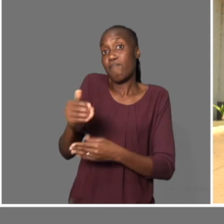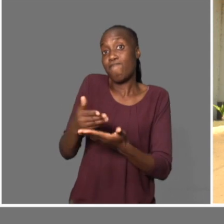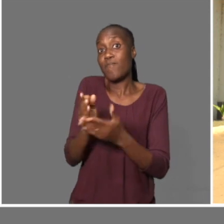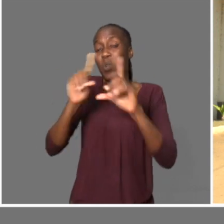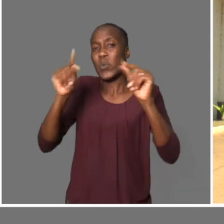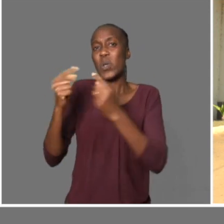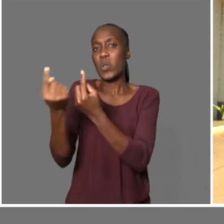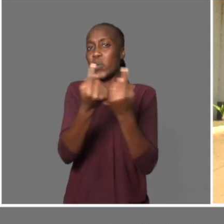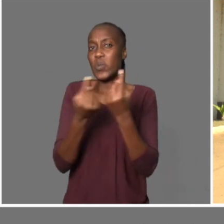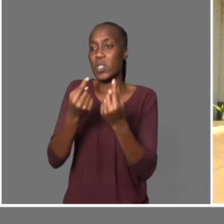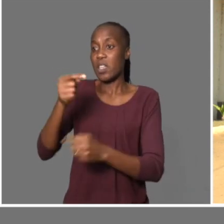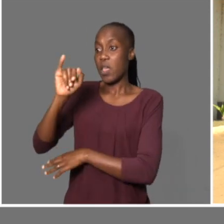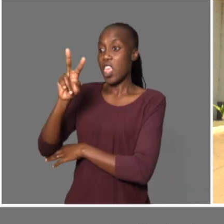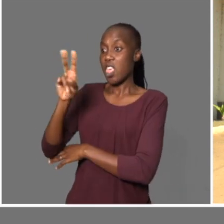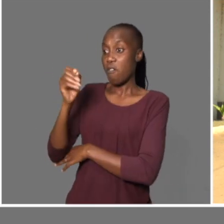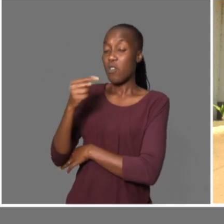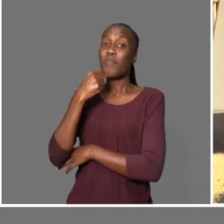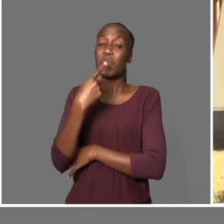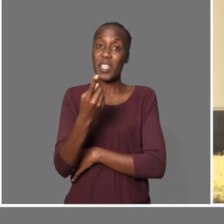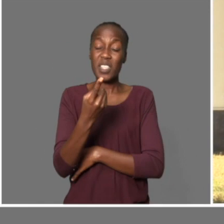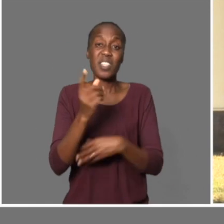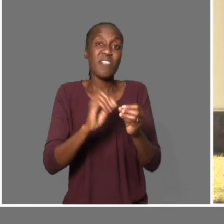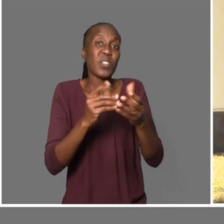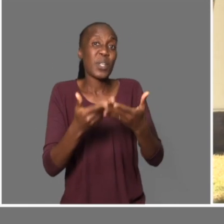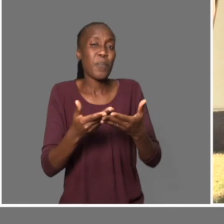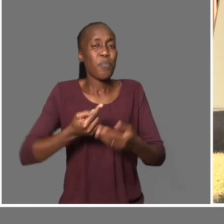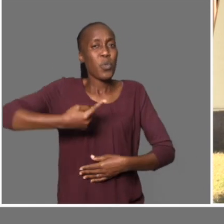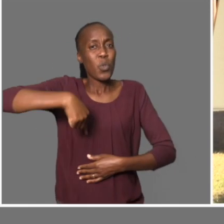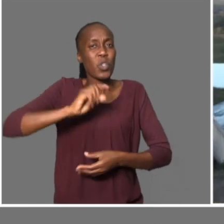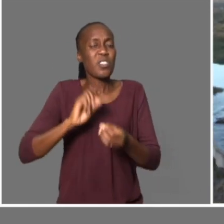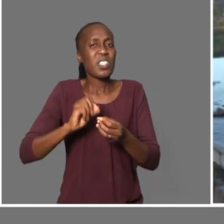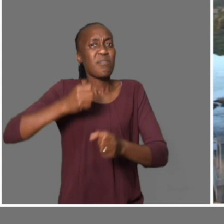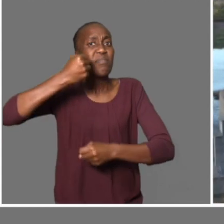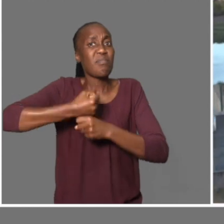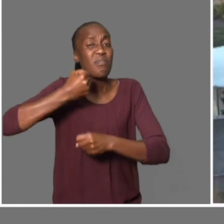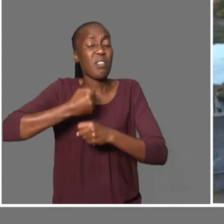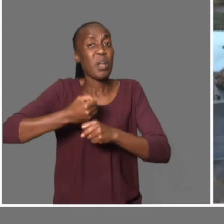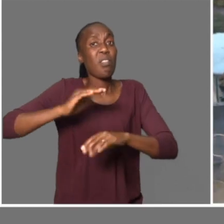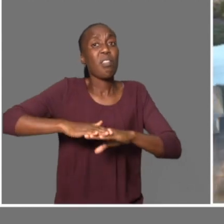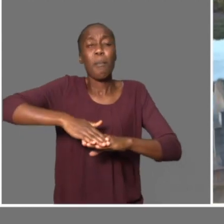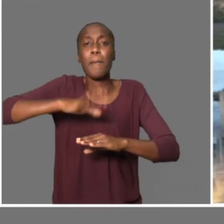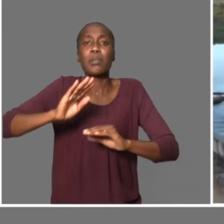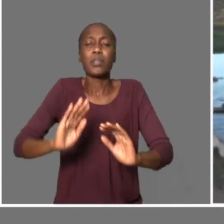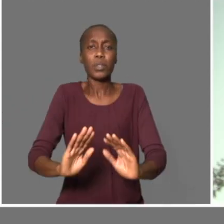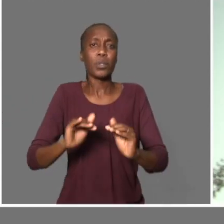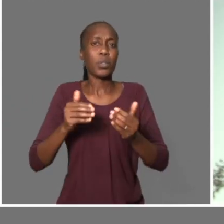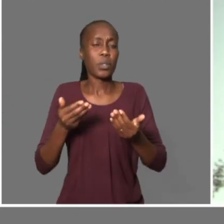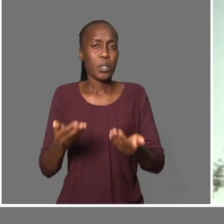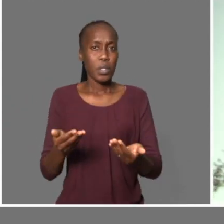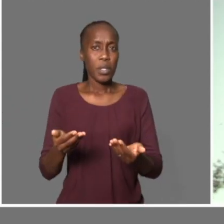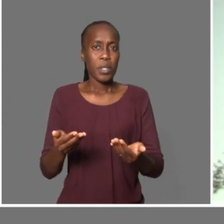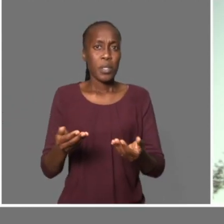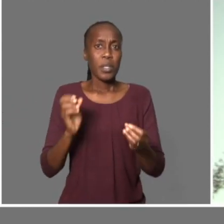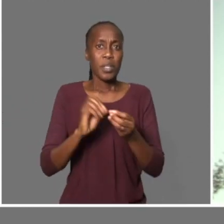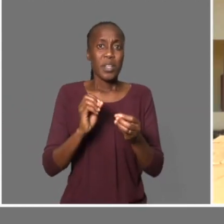capturas, a escassez, porque todos fazem atividades no mesmo sítio. Para contornar a situação, Ivetime propõe algumas